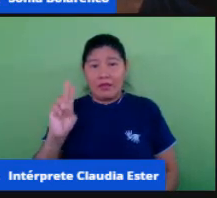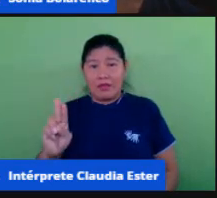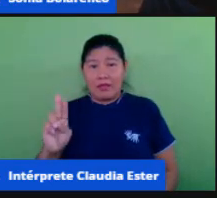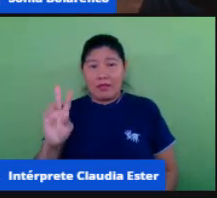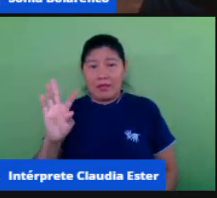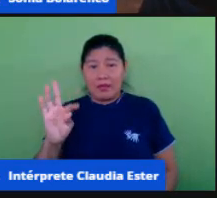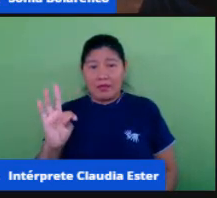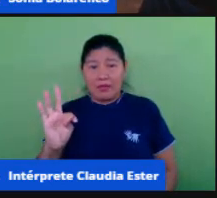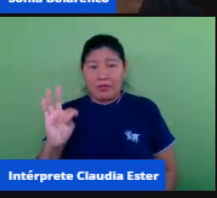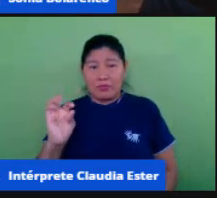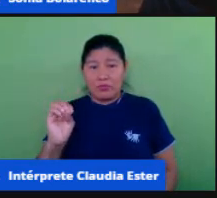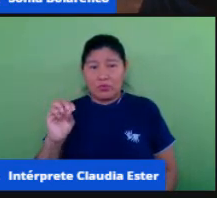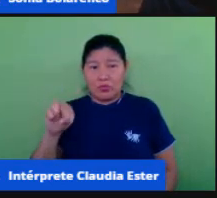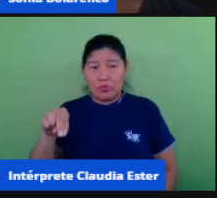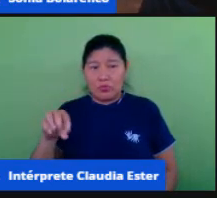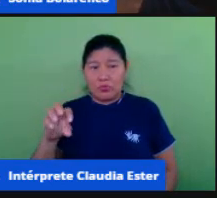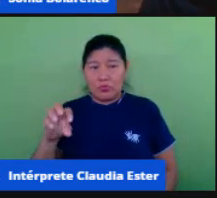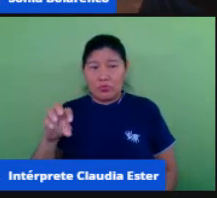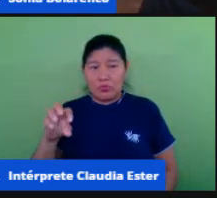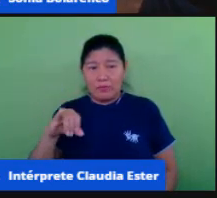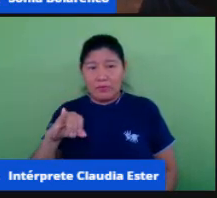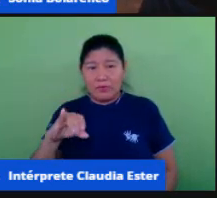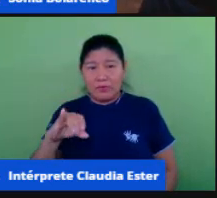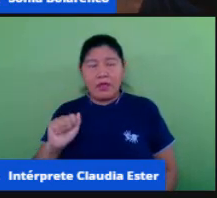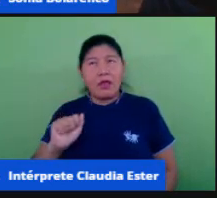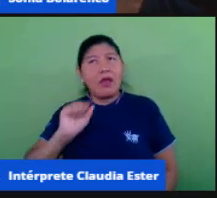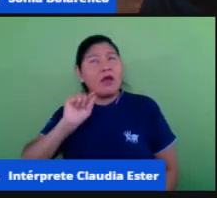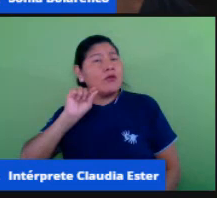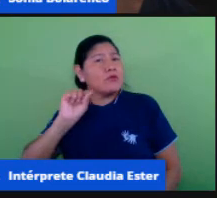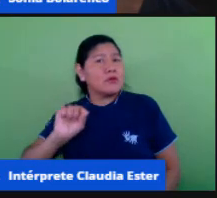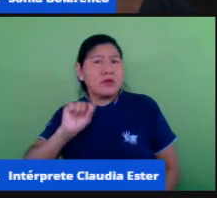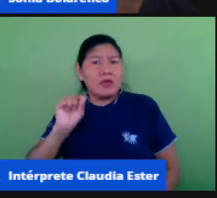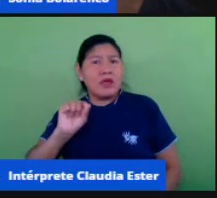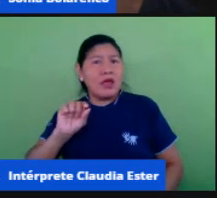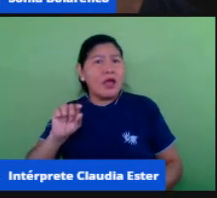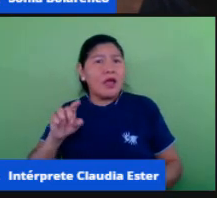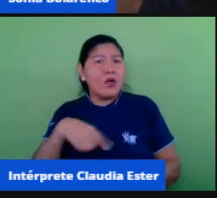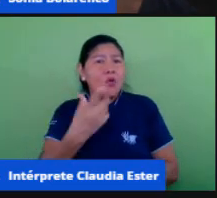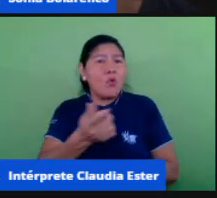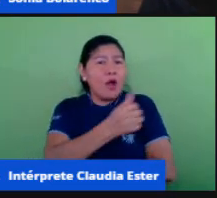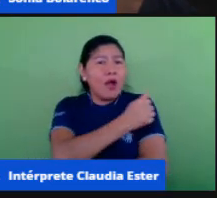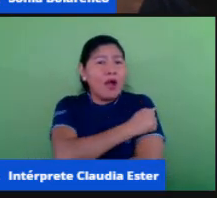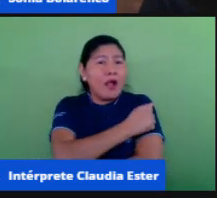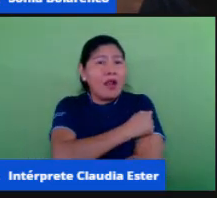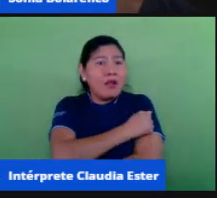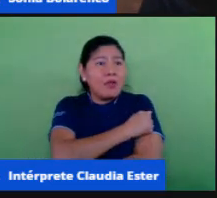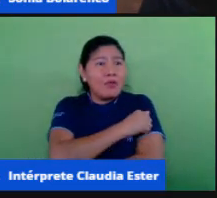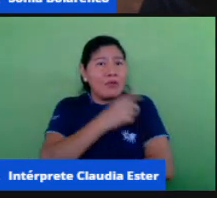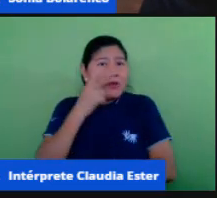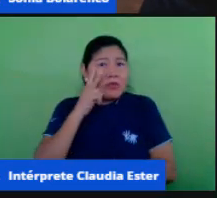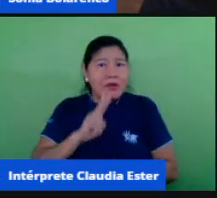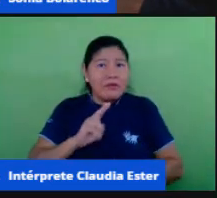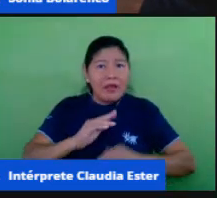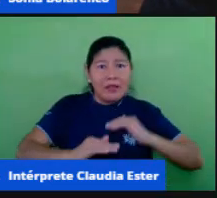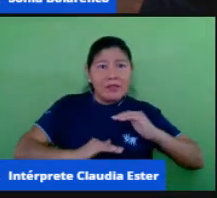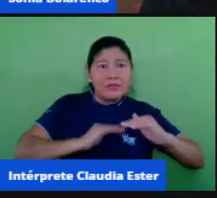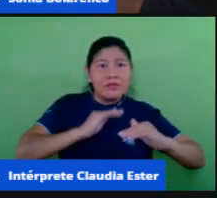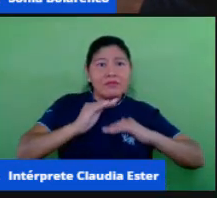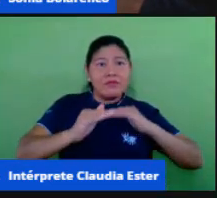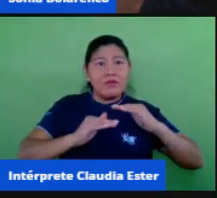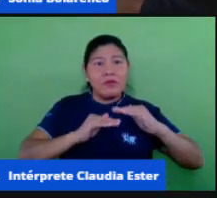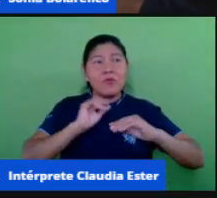se desenvolve no ensino remoto de educação e TIC a criança ela desenvolve uma